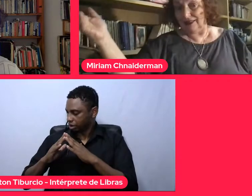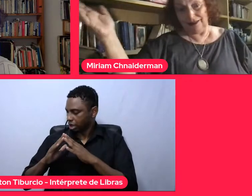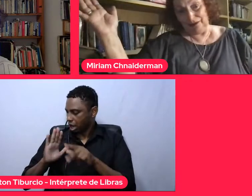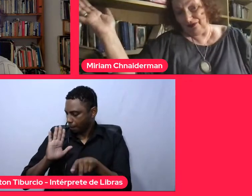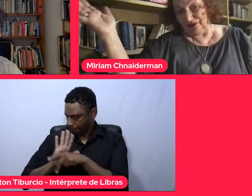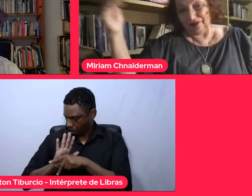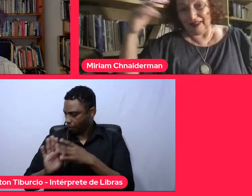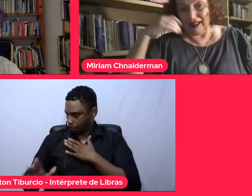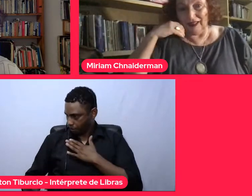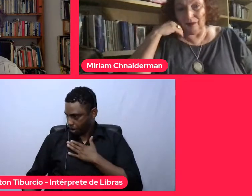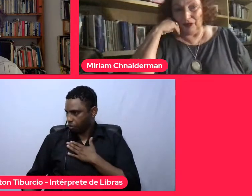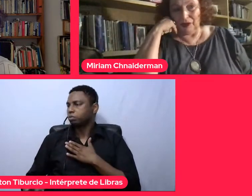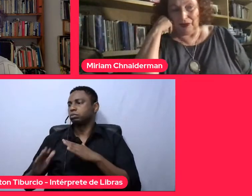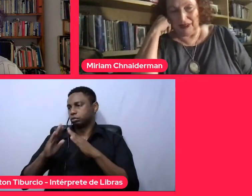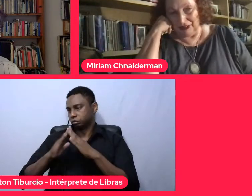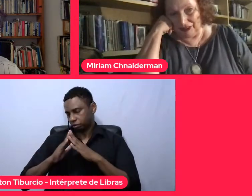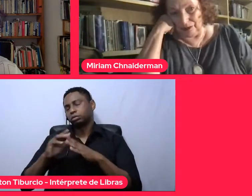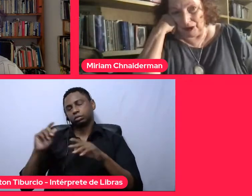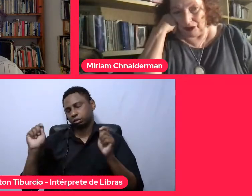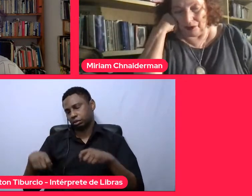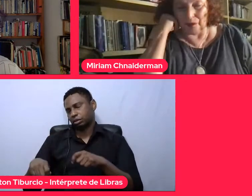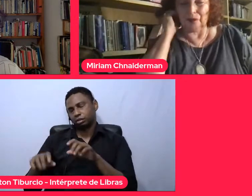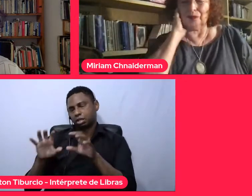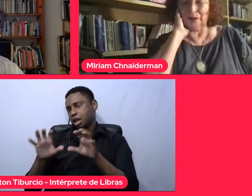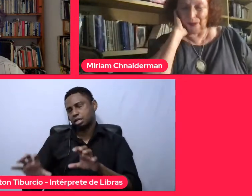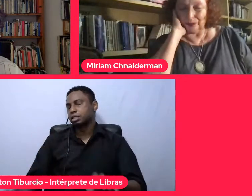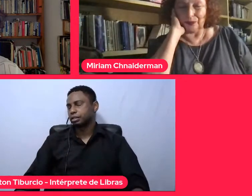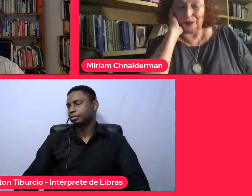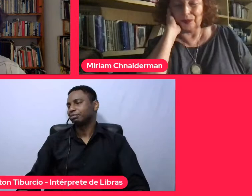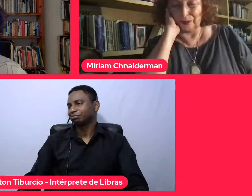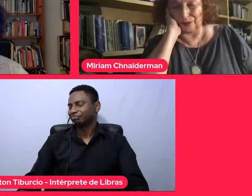cidade. é muito isso mesmo.